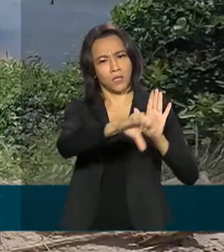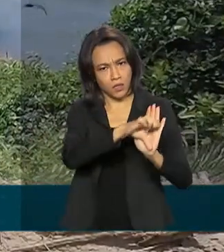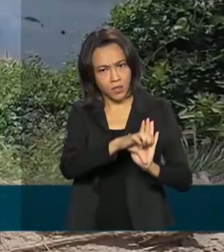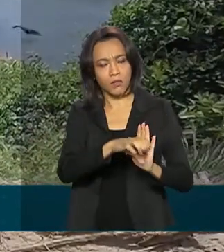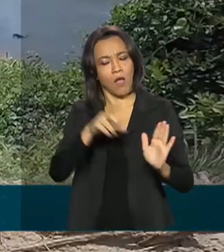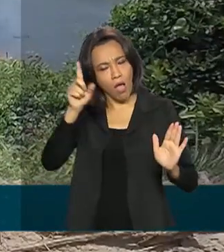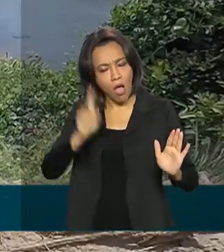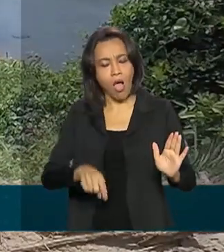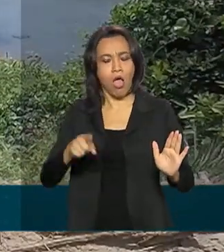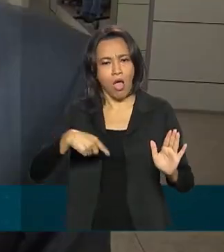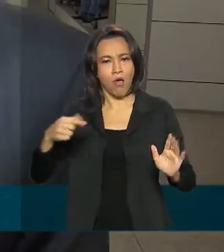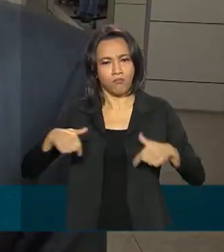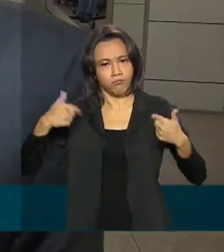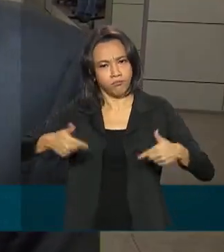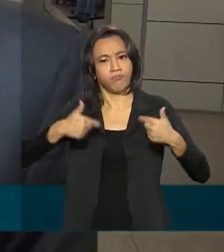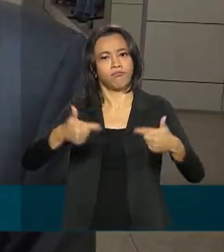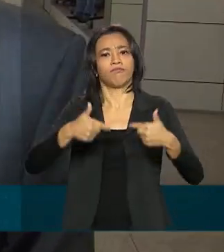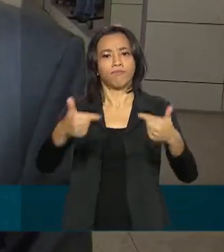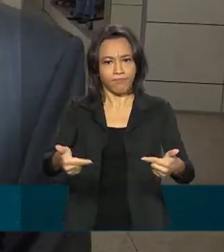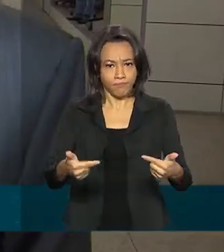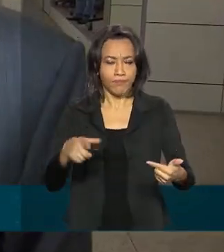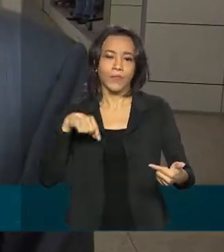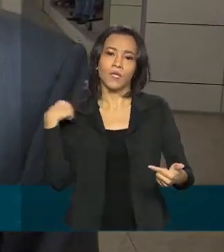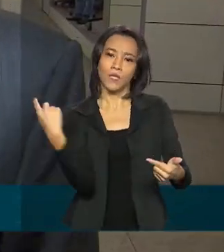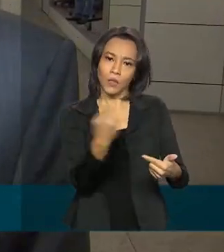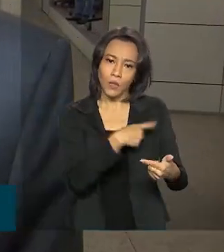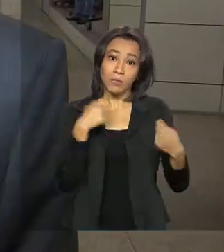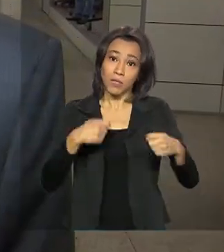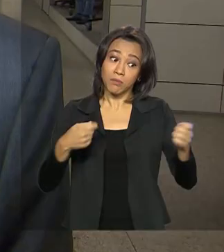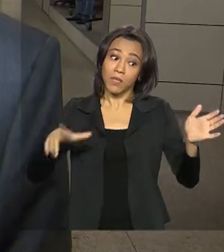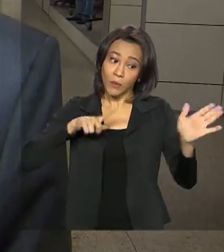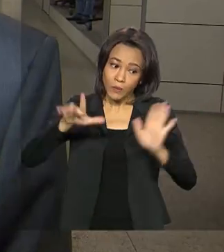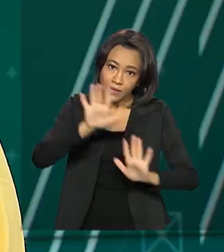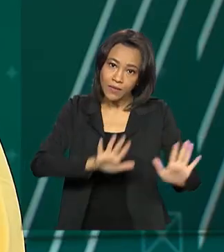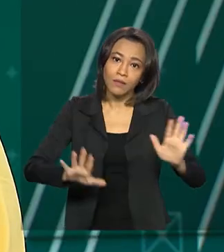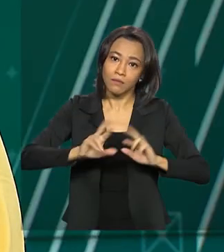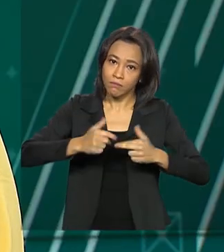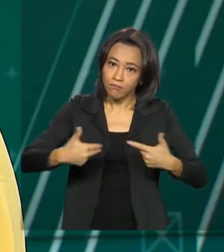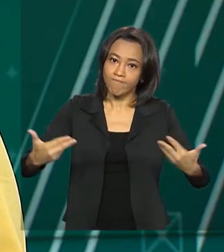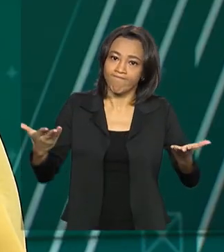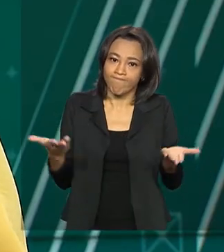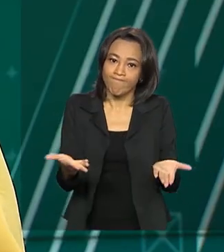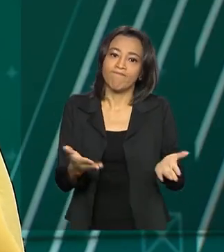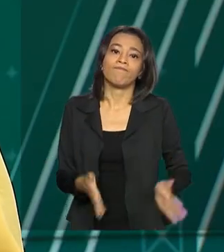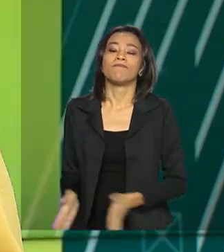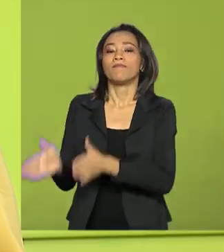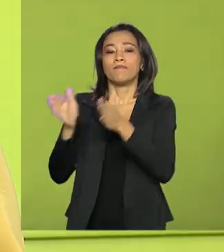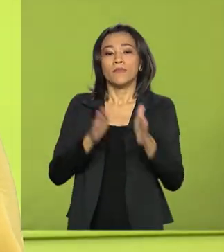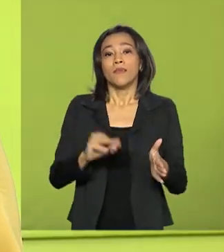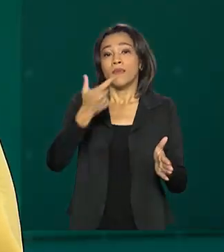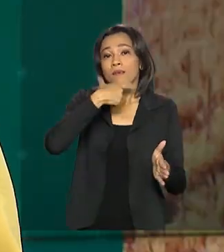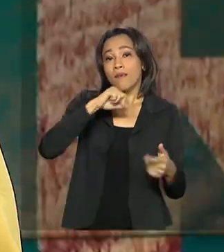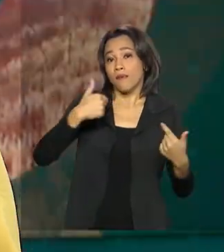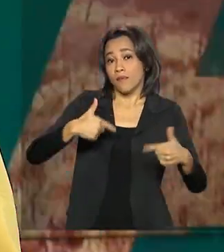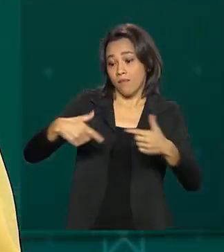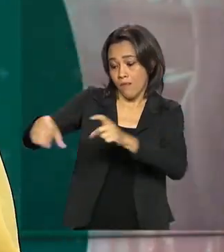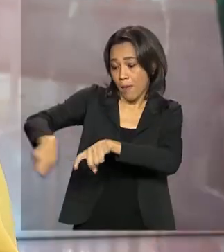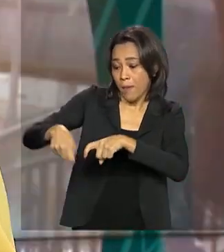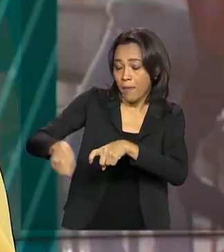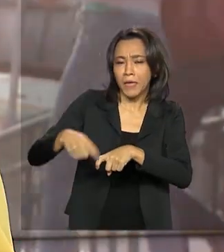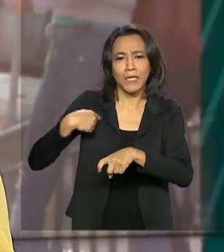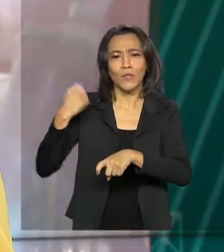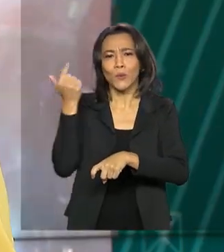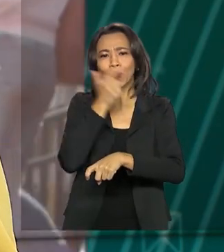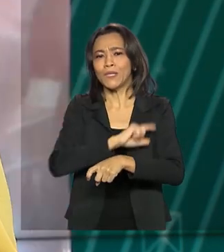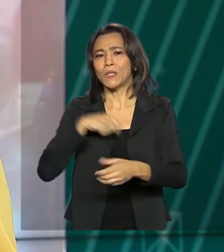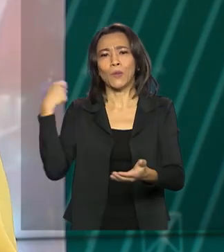Essa é uma briga em glória e nós temos que ter muito cuidado com isso. Produtores rurais que não conseguiram pagar